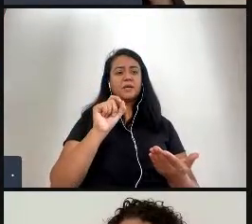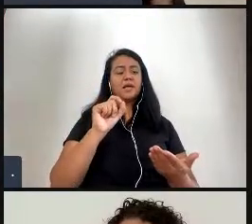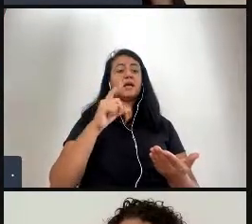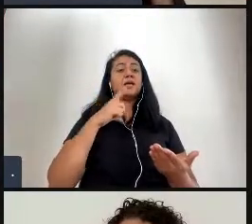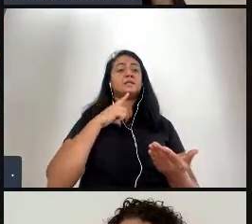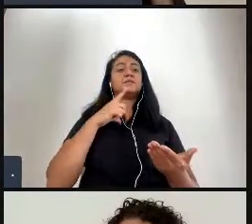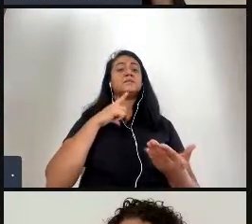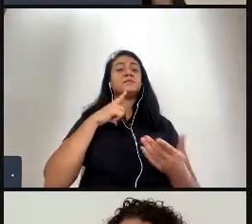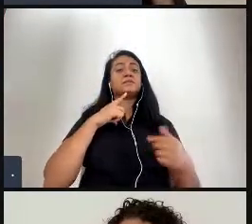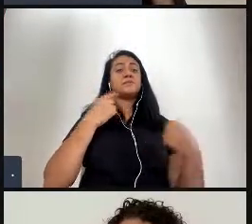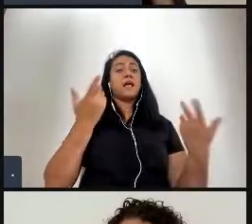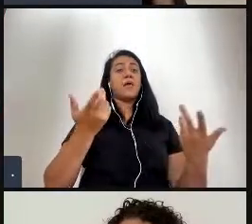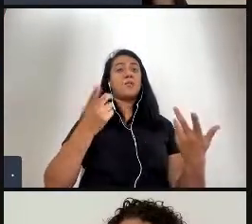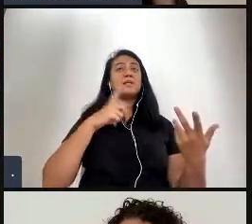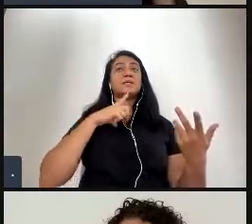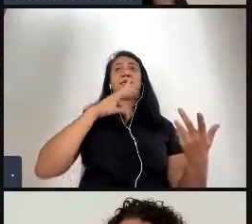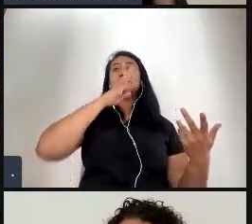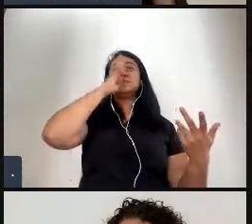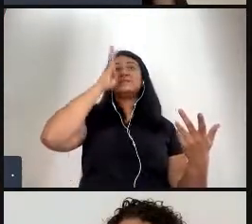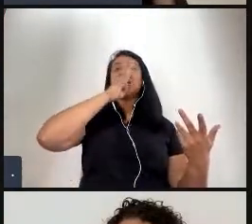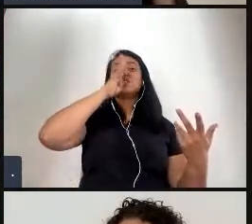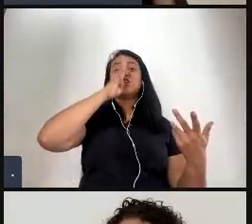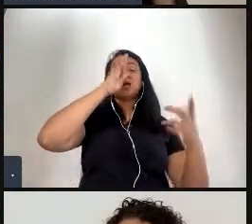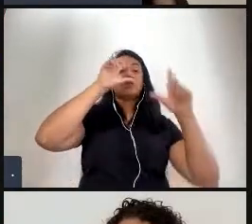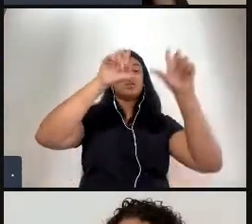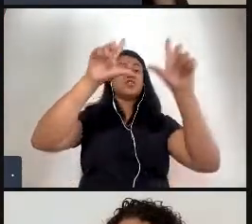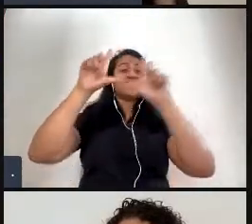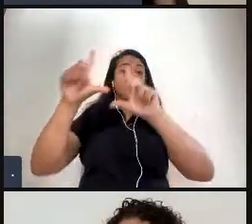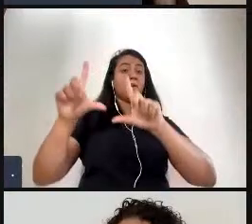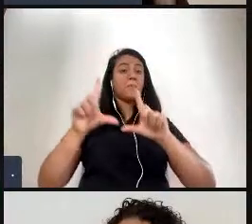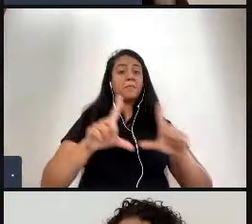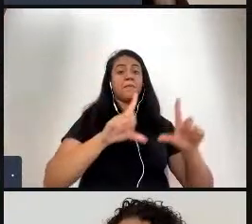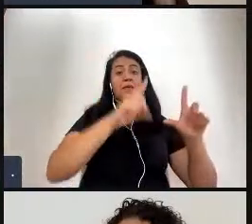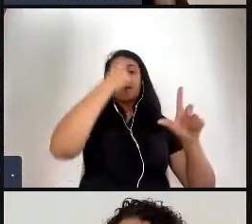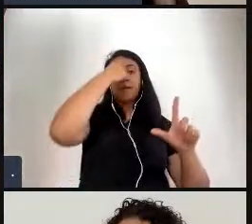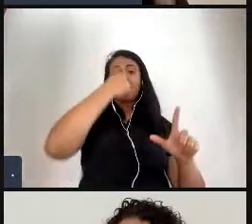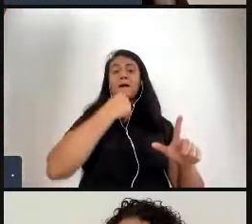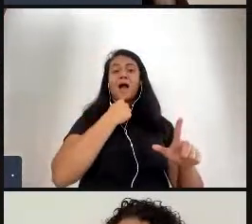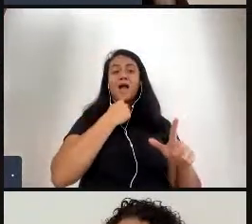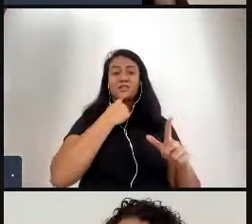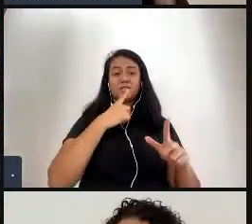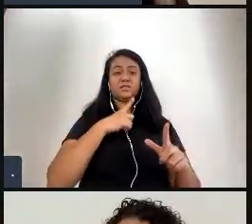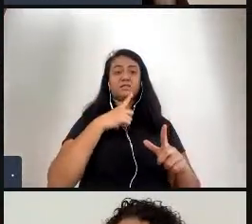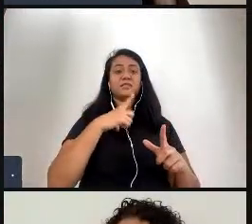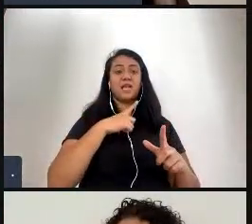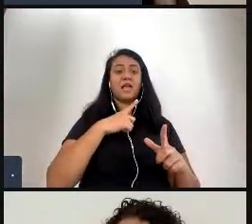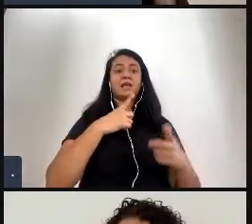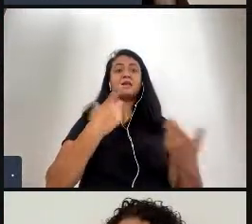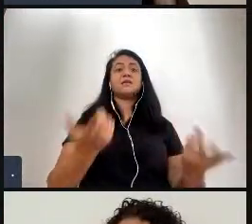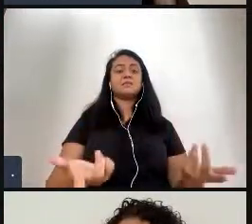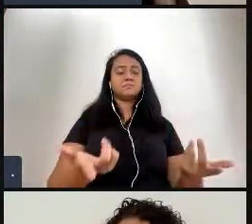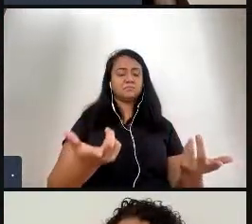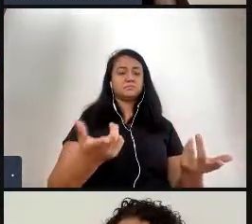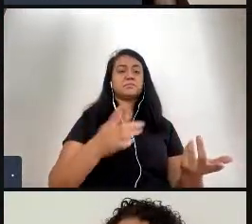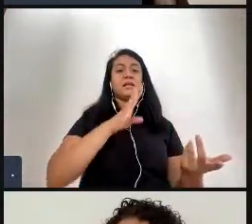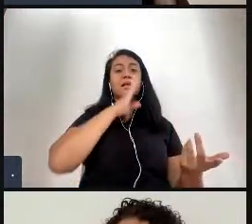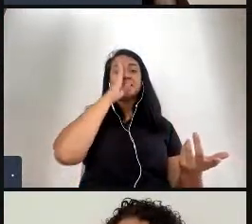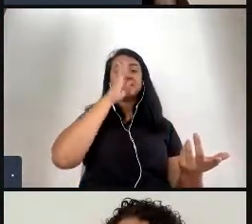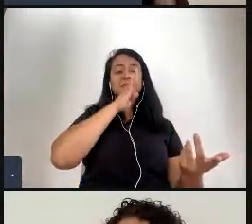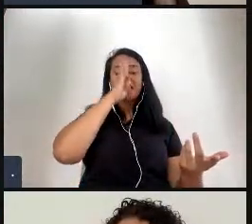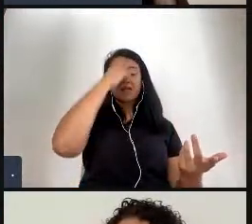tema de agora ah nós estamos vivendo um mundo de de excesso de imagens não é uma questão contemporânea